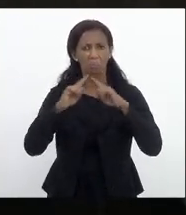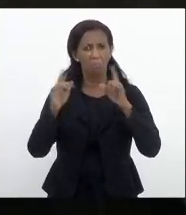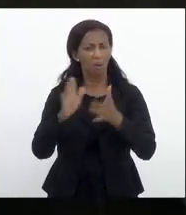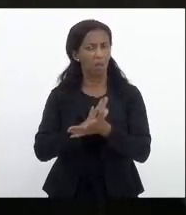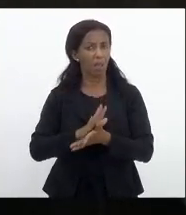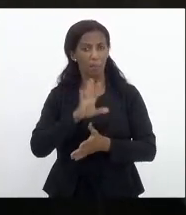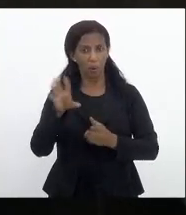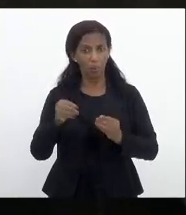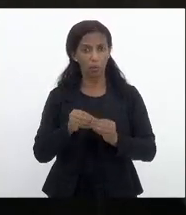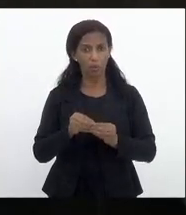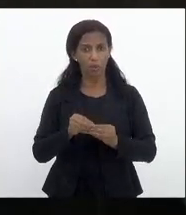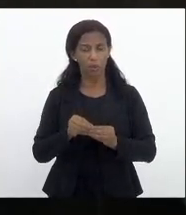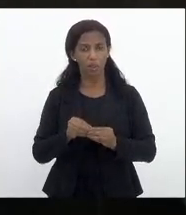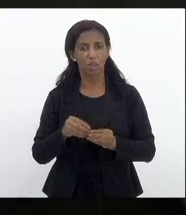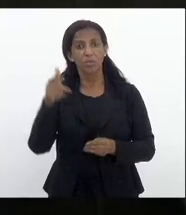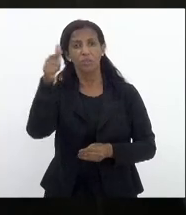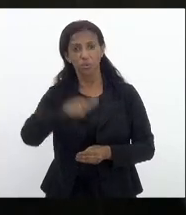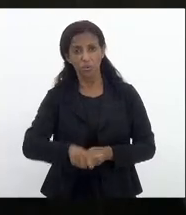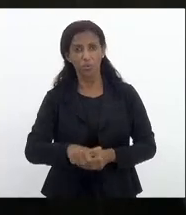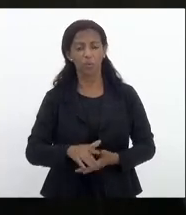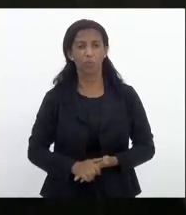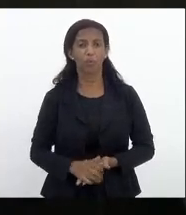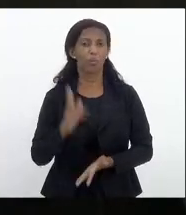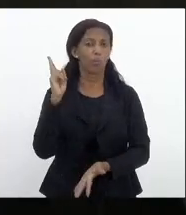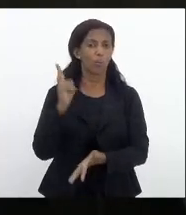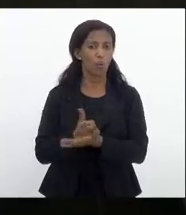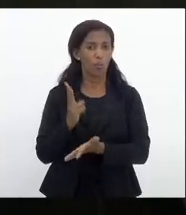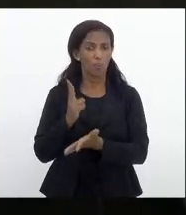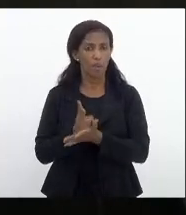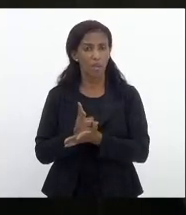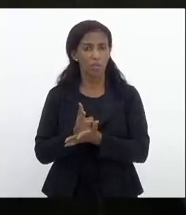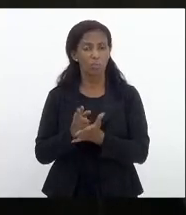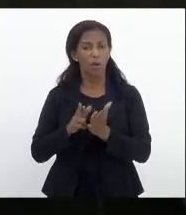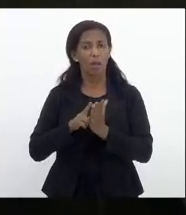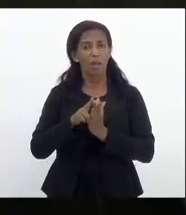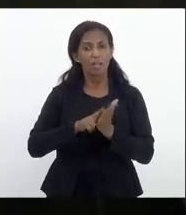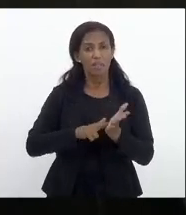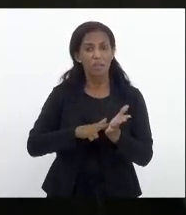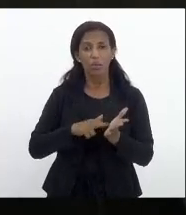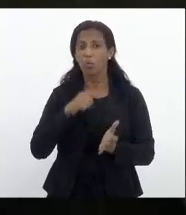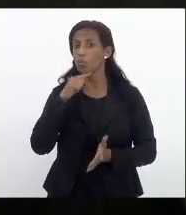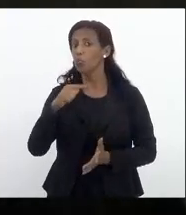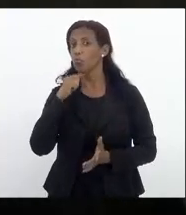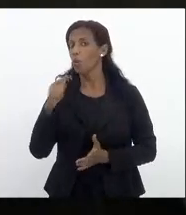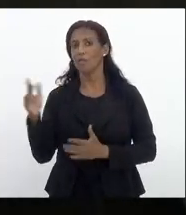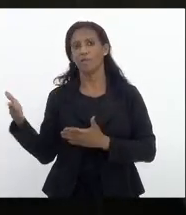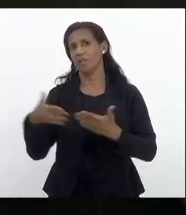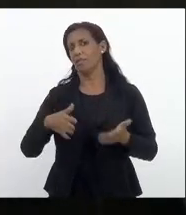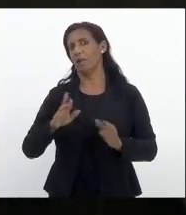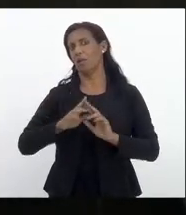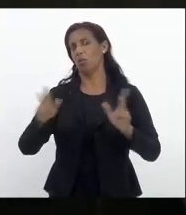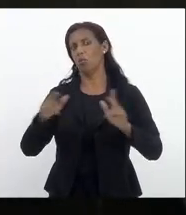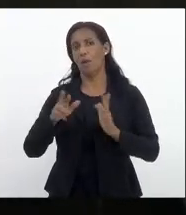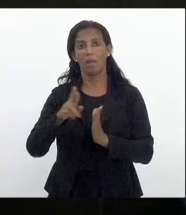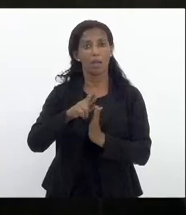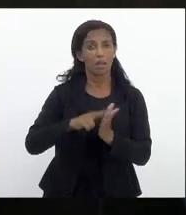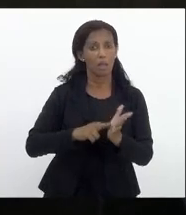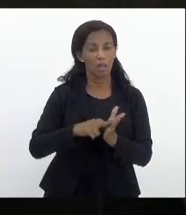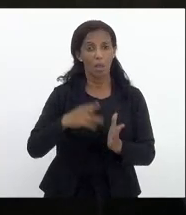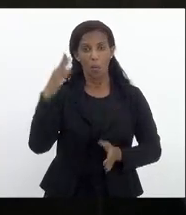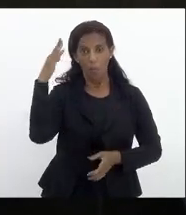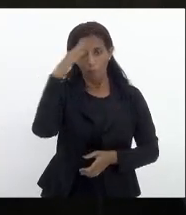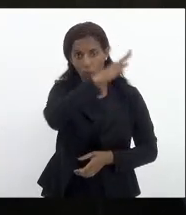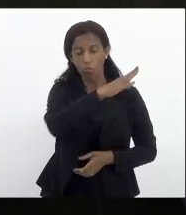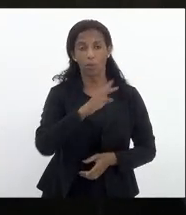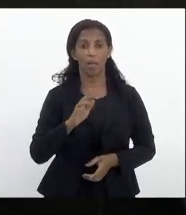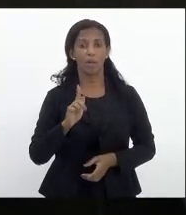aí para concluir de novo o mesmo receituário e aí não adianta vir aqui dizer que não é é o receituário do Bolsonaro e do